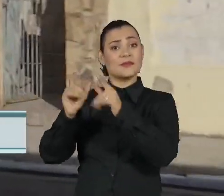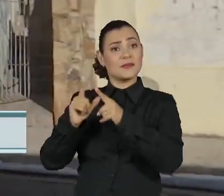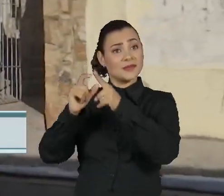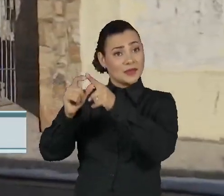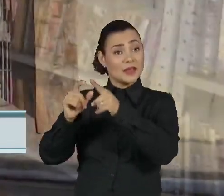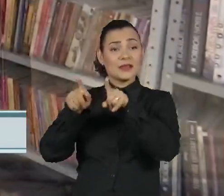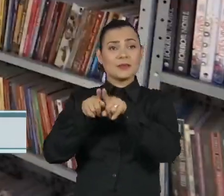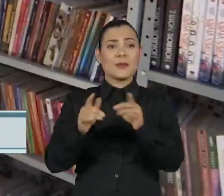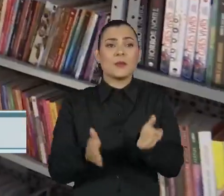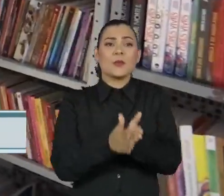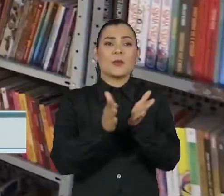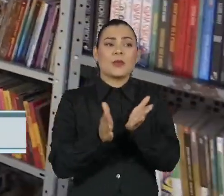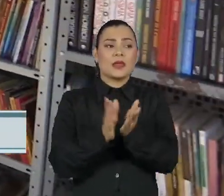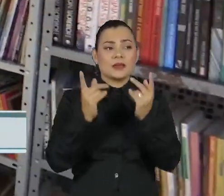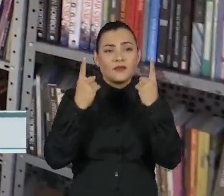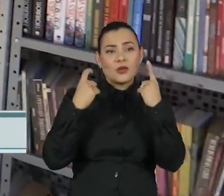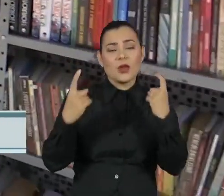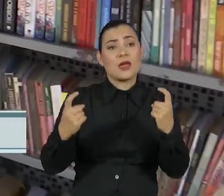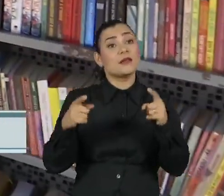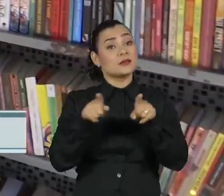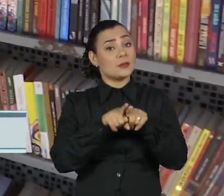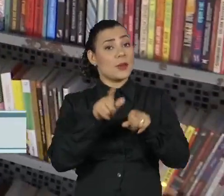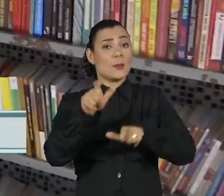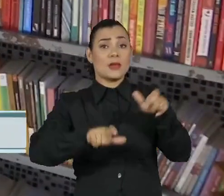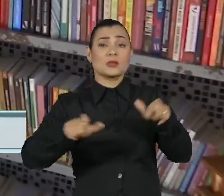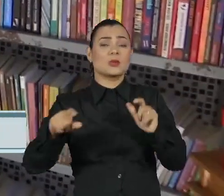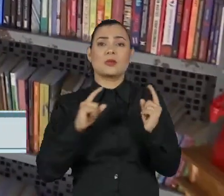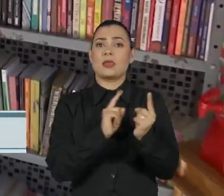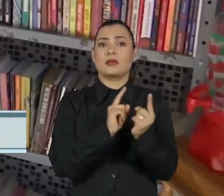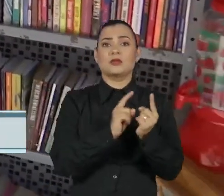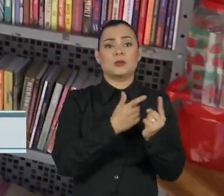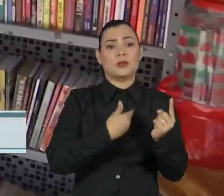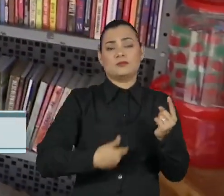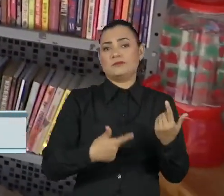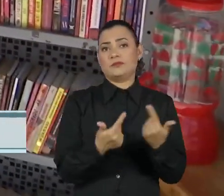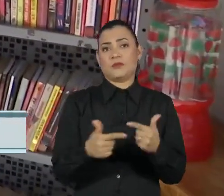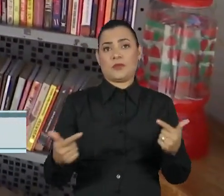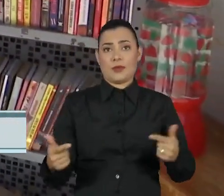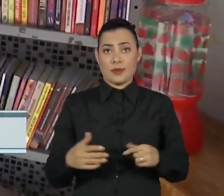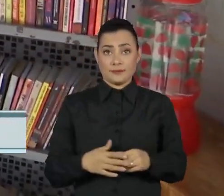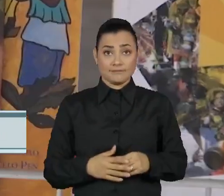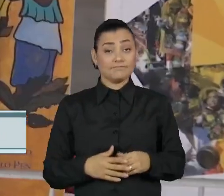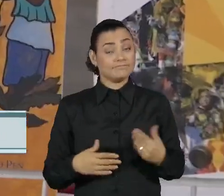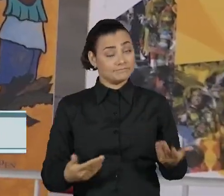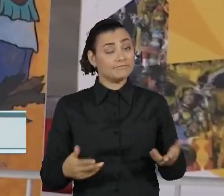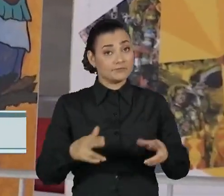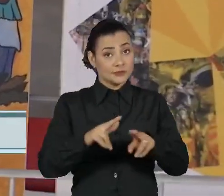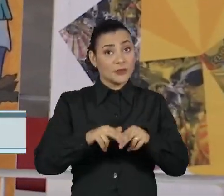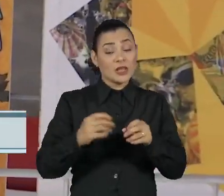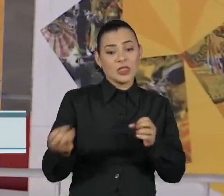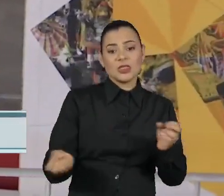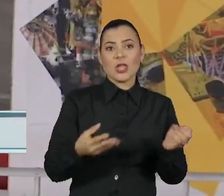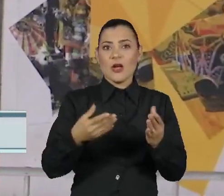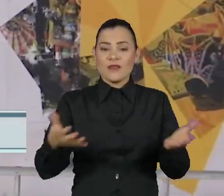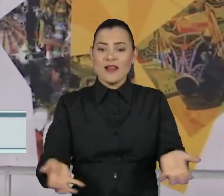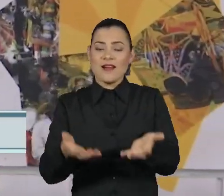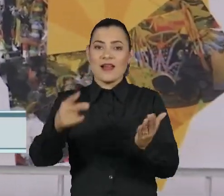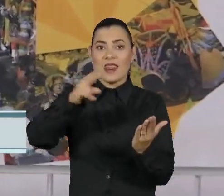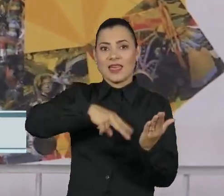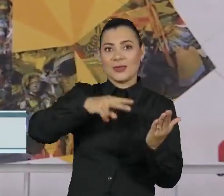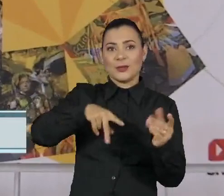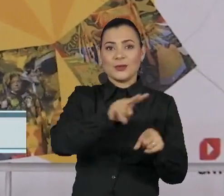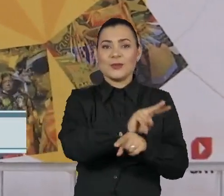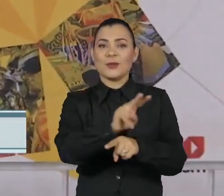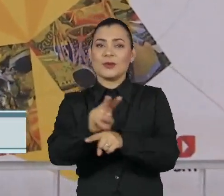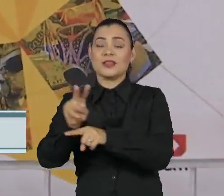índice de pobreza, violência e ausência de serviços públicos. Elas são lugares de formação de novos leitores e de